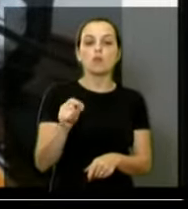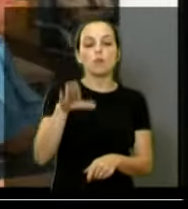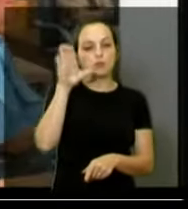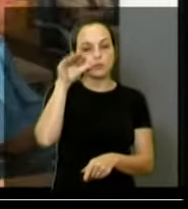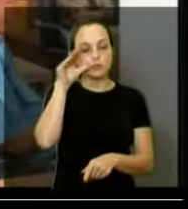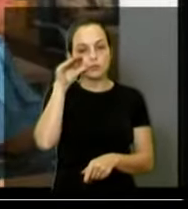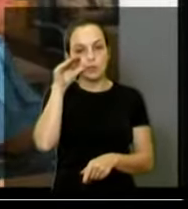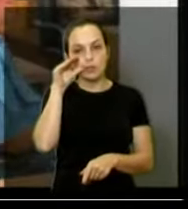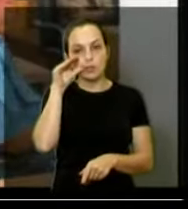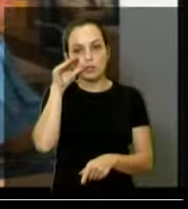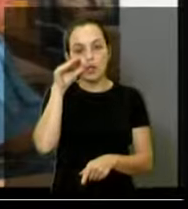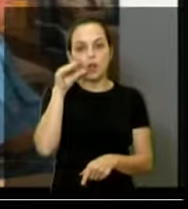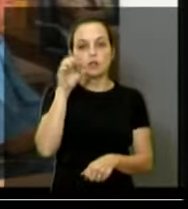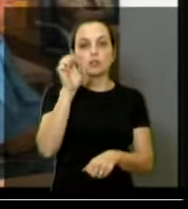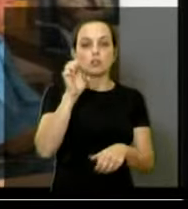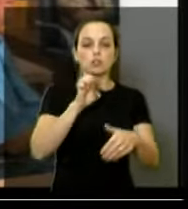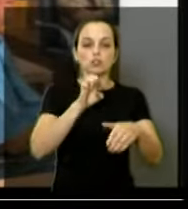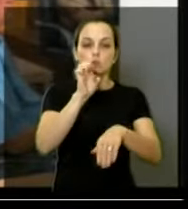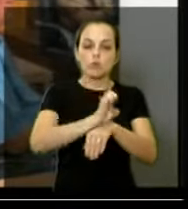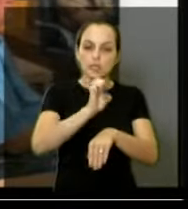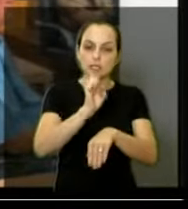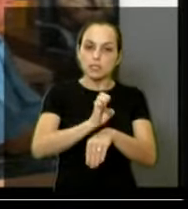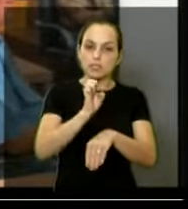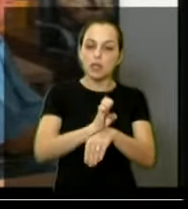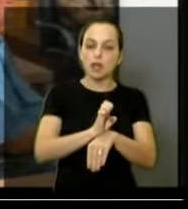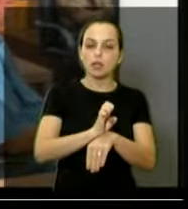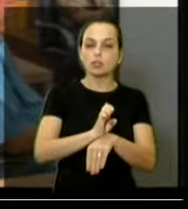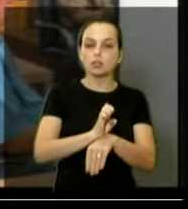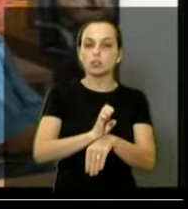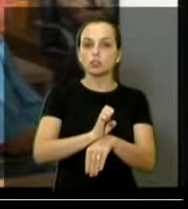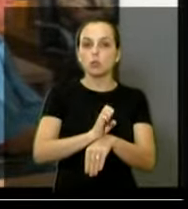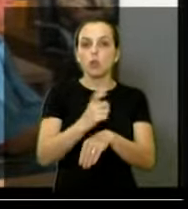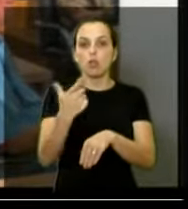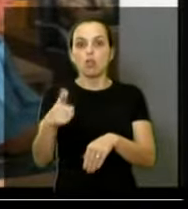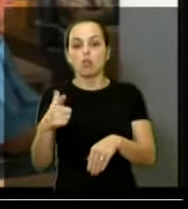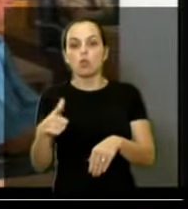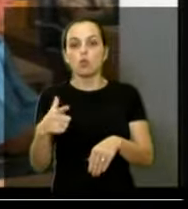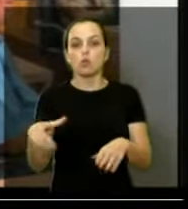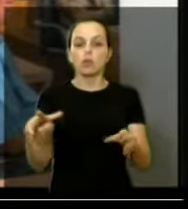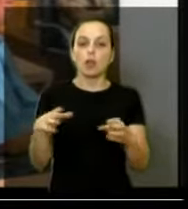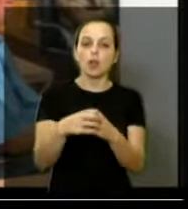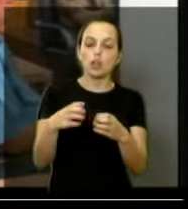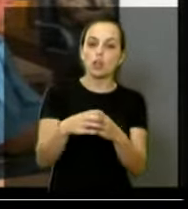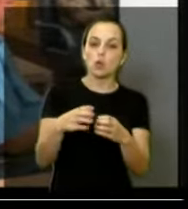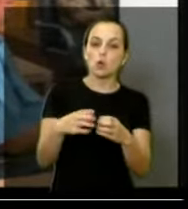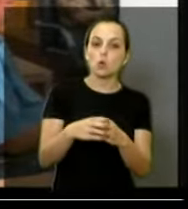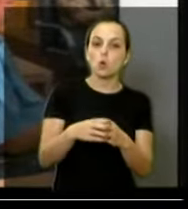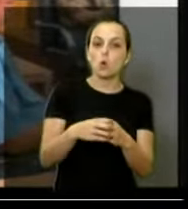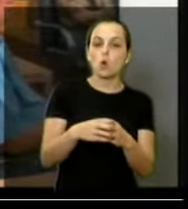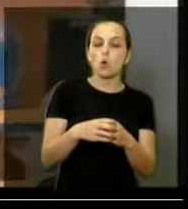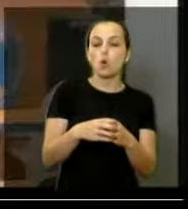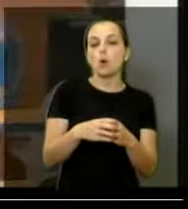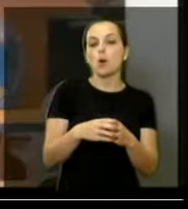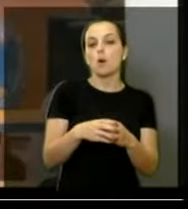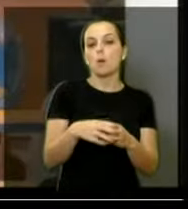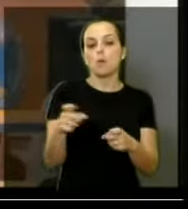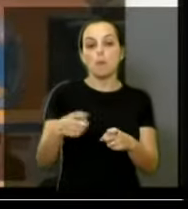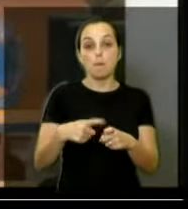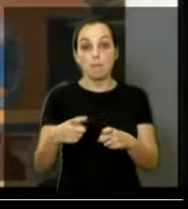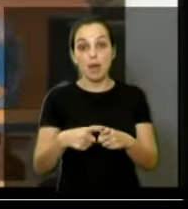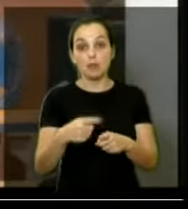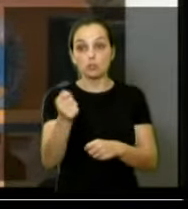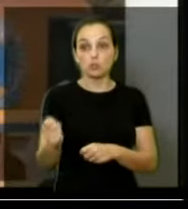do Estado, que estão sem convênio médico na cidade de Araraquara e na região.